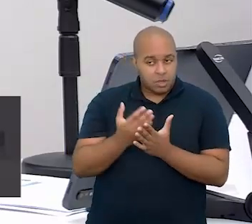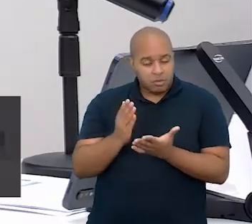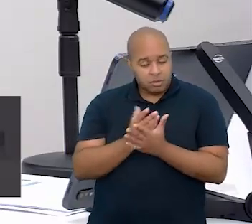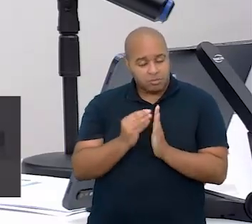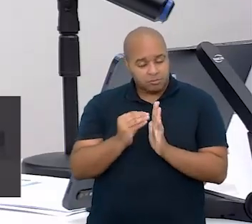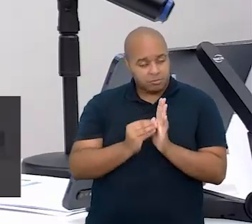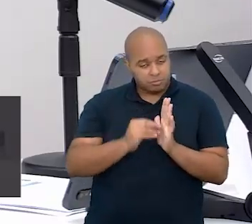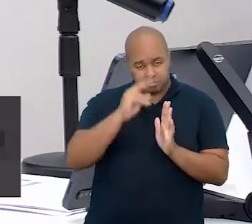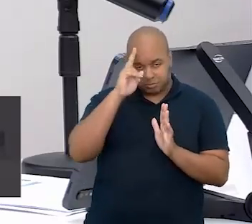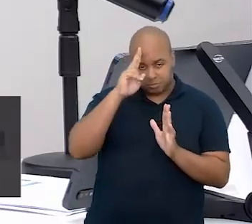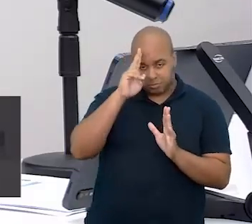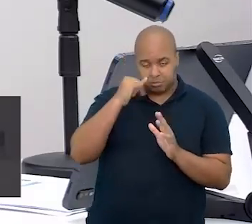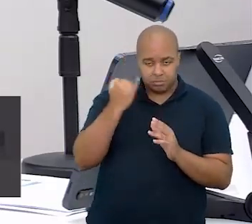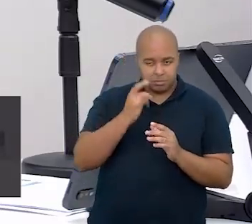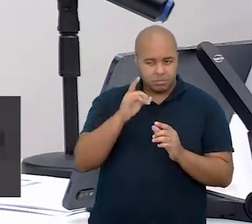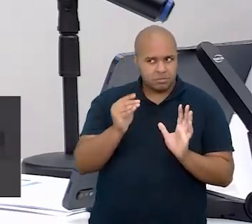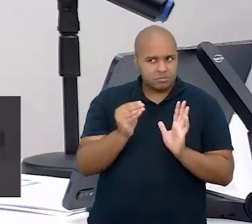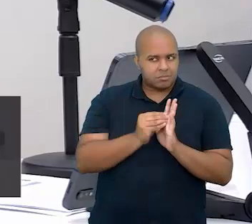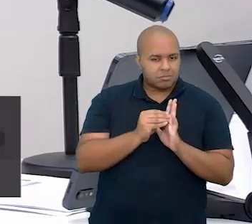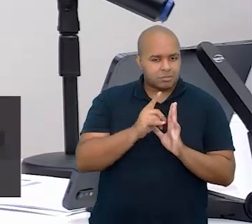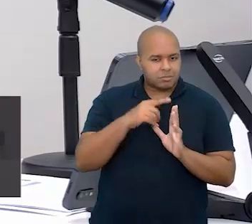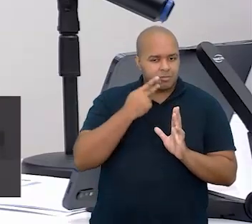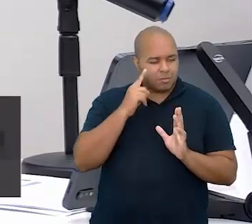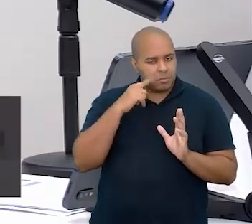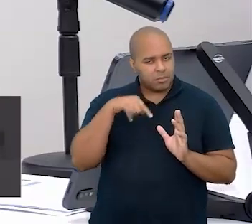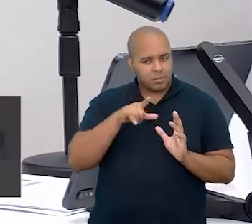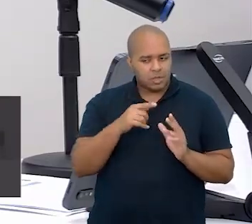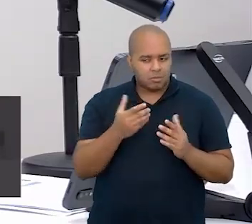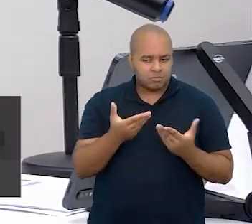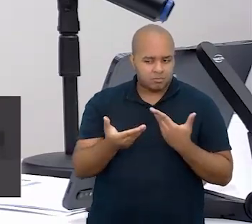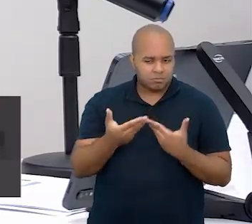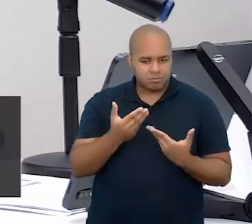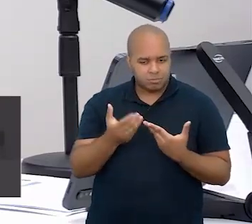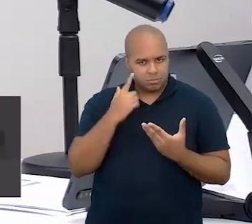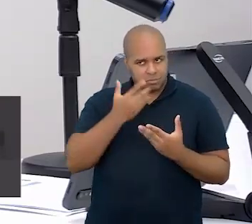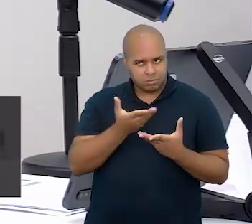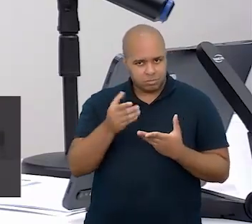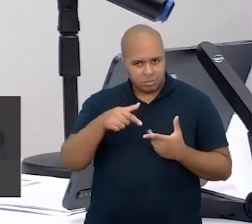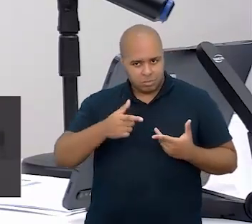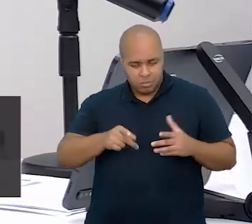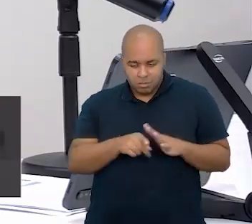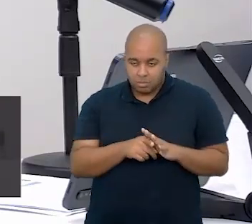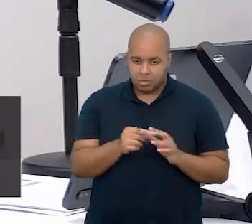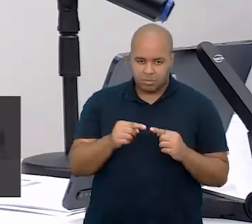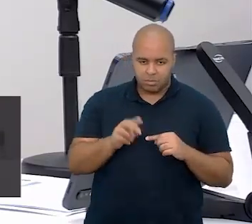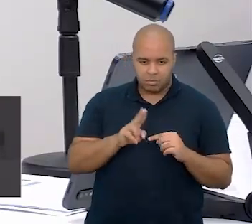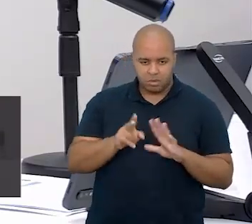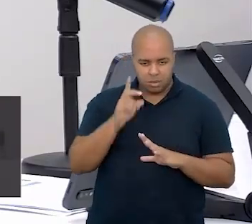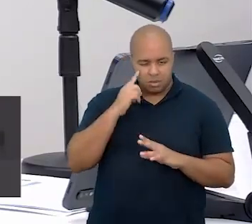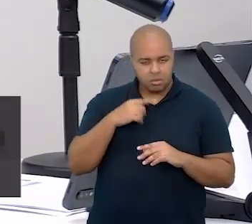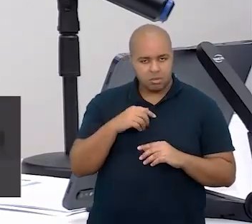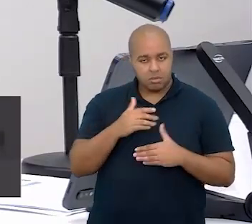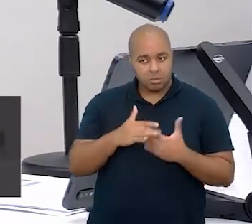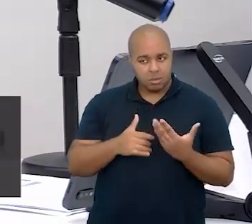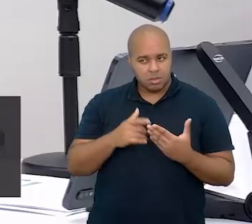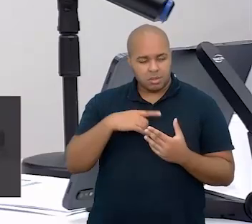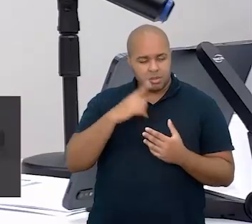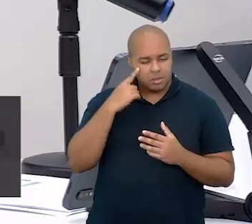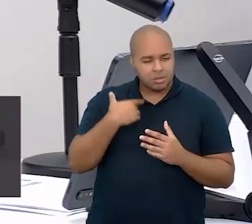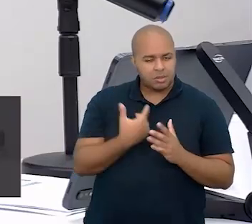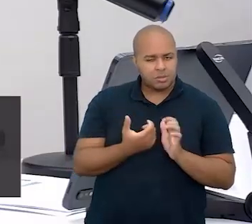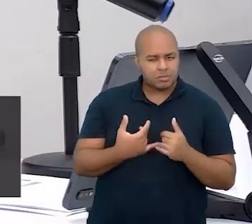importantes. E esses marcos que a gente está socializando com vocês aqui, por intermédio do PPT, a gente